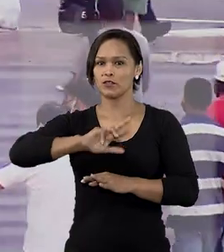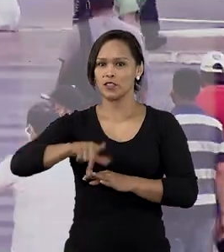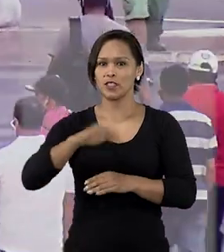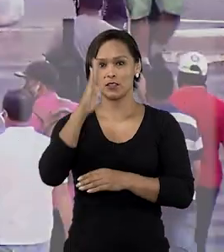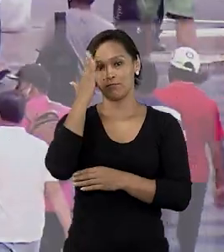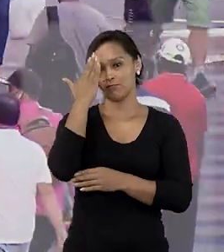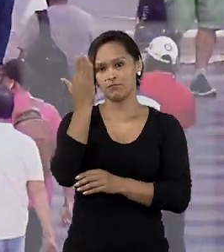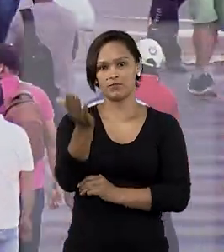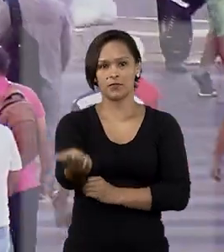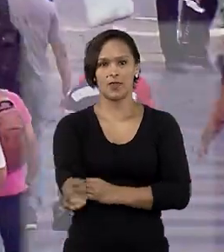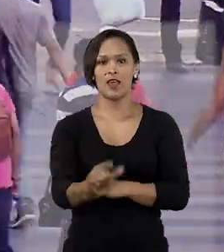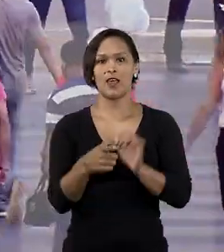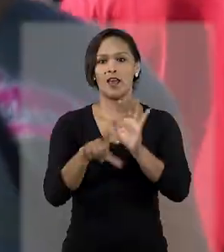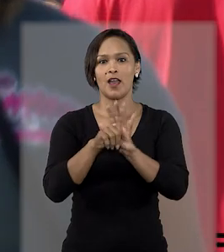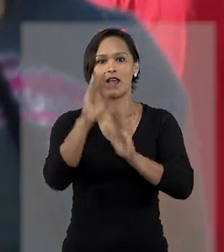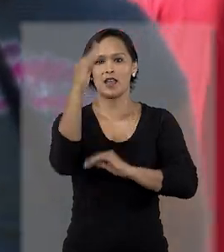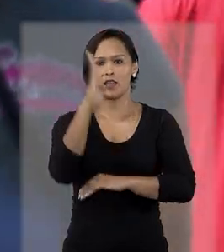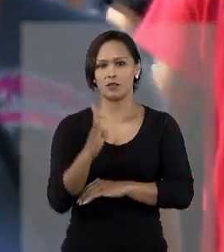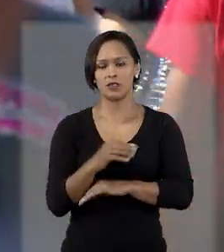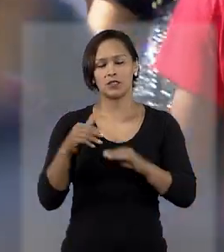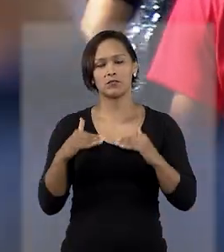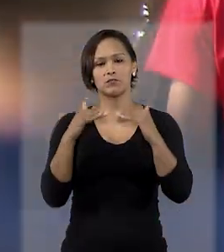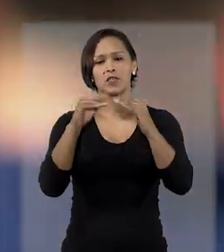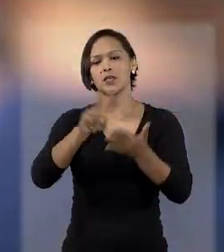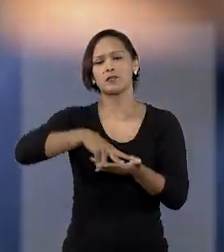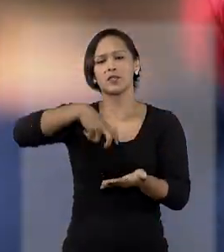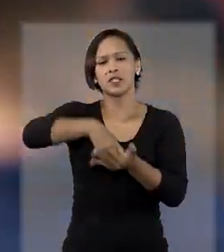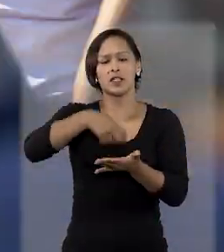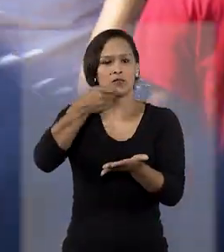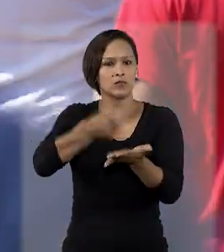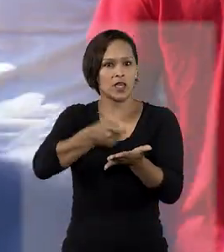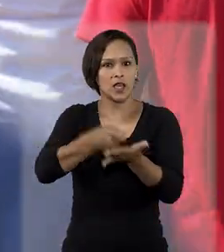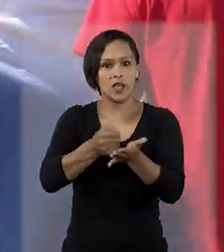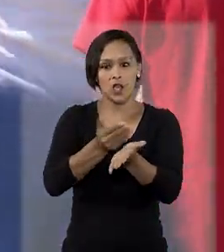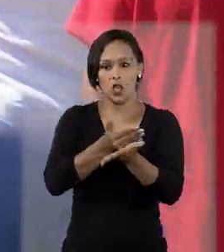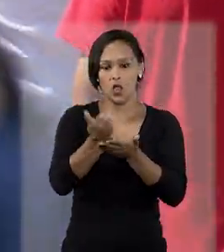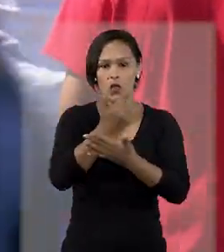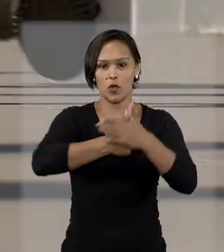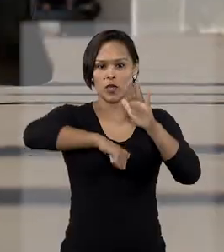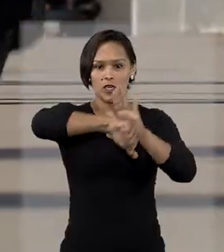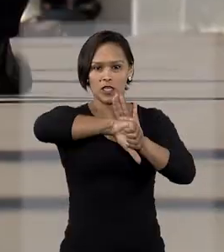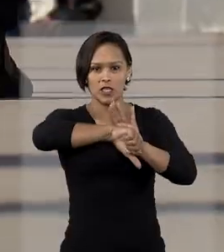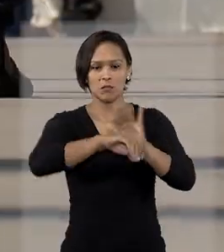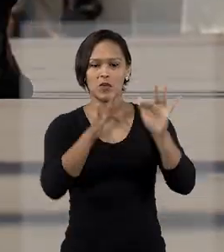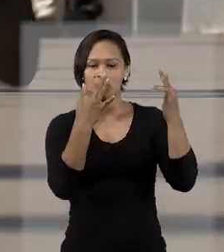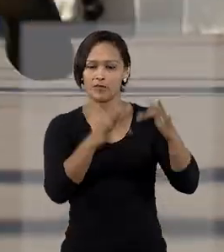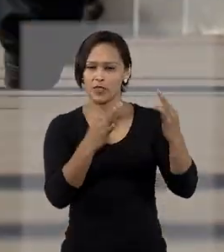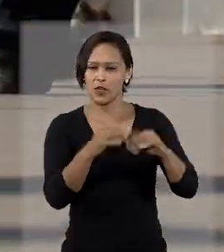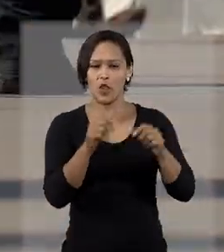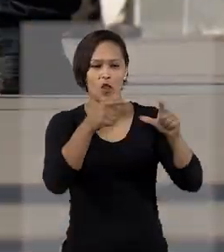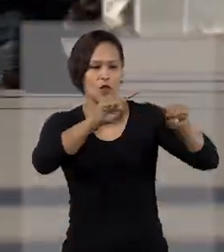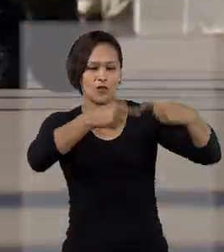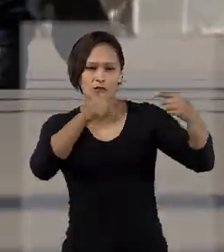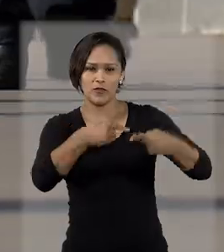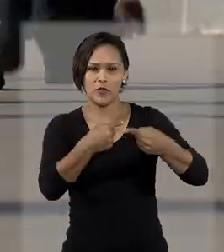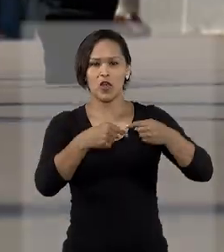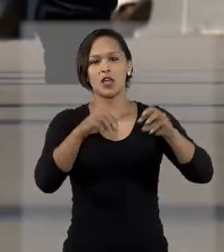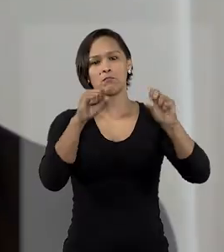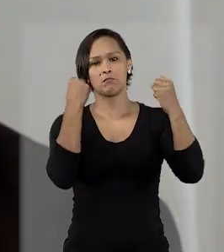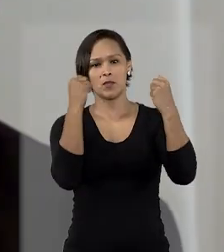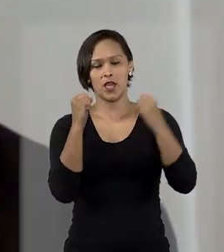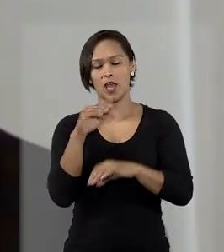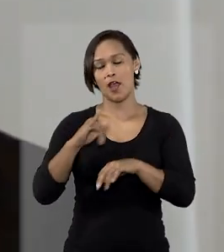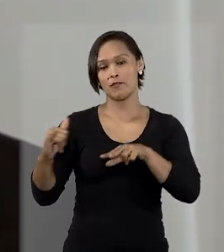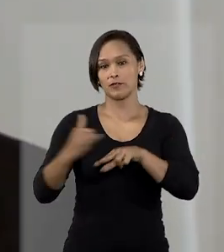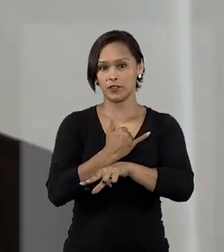A lei brasileira estabelece penas mais duras para quem comete crime de lesão corporal e provoca danos estéticos à vítima.